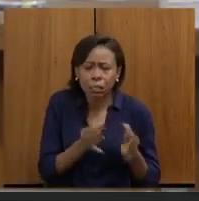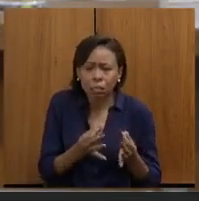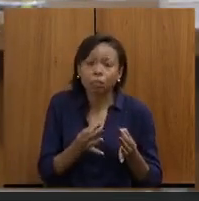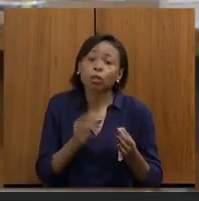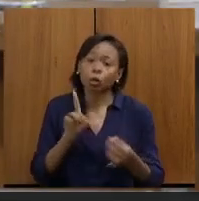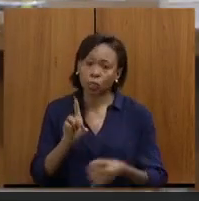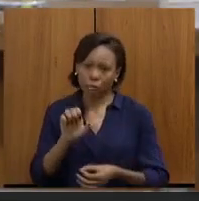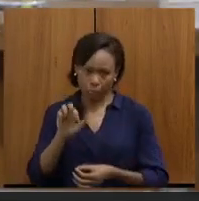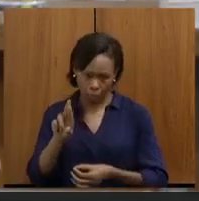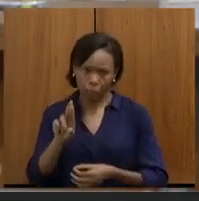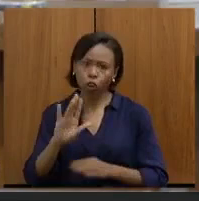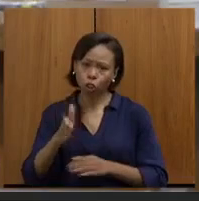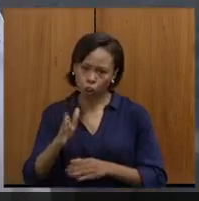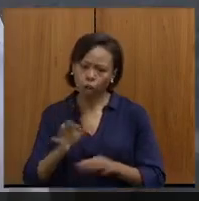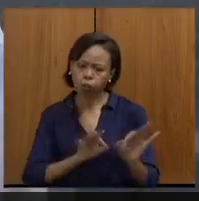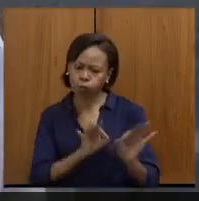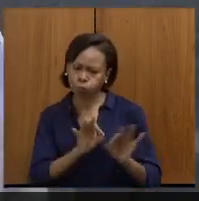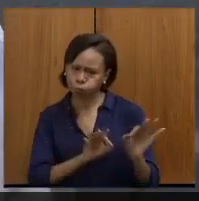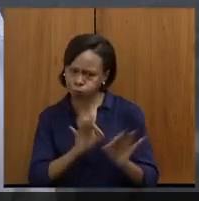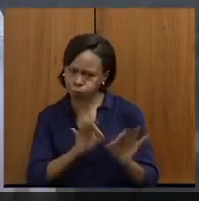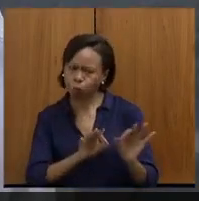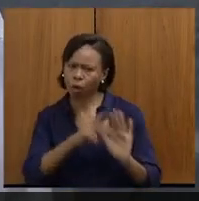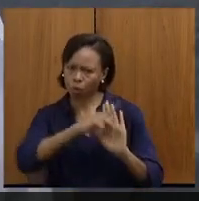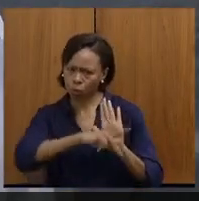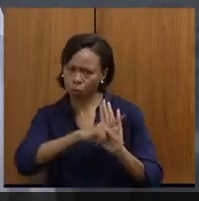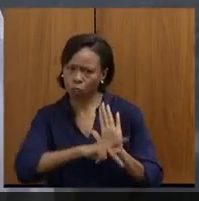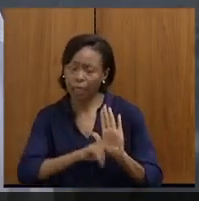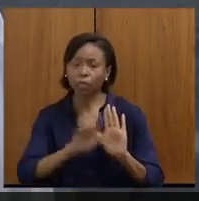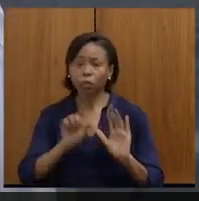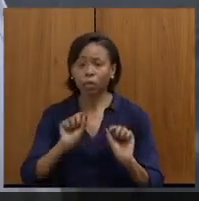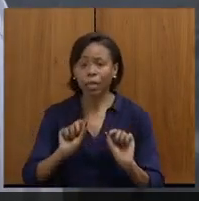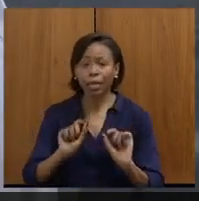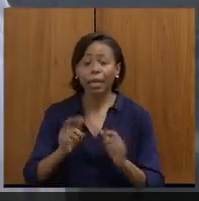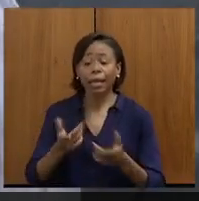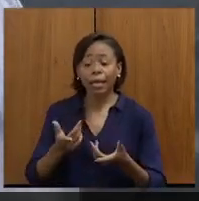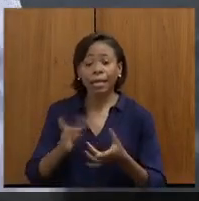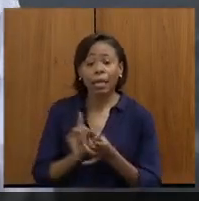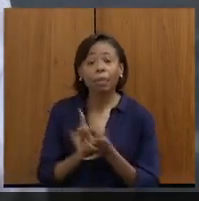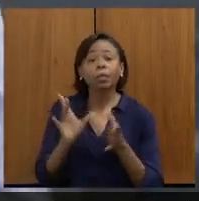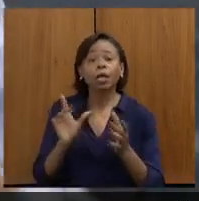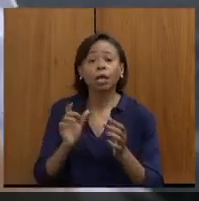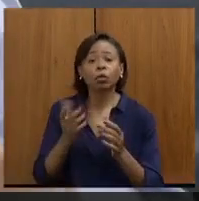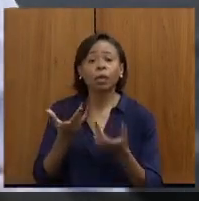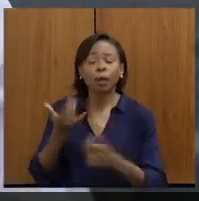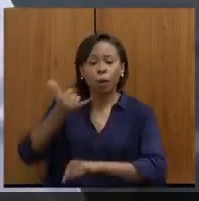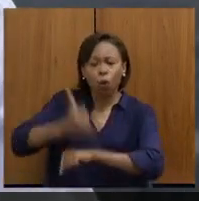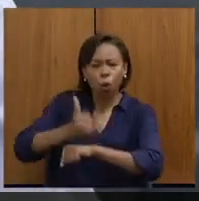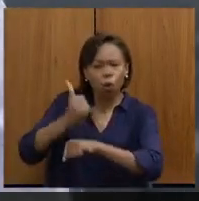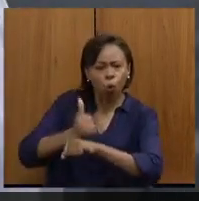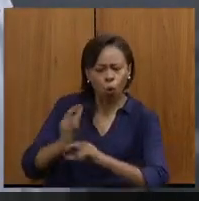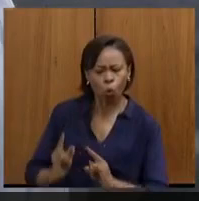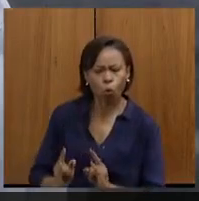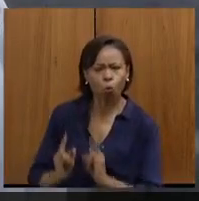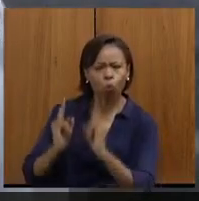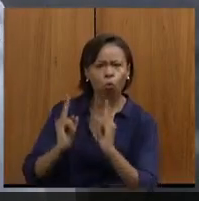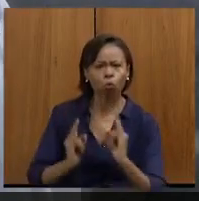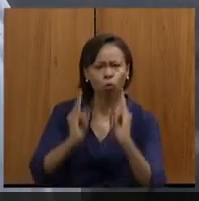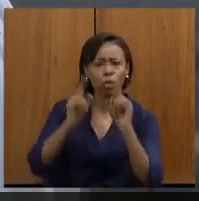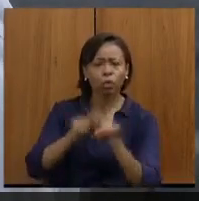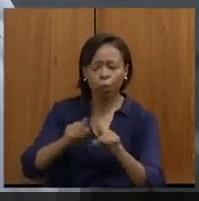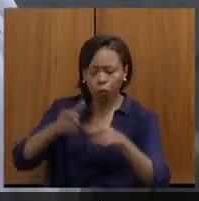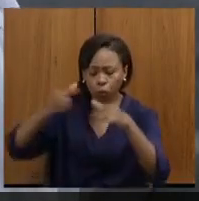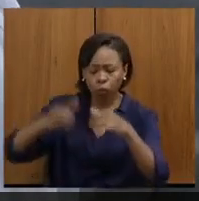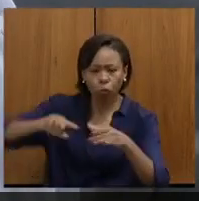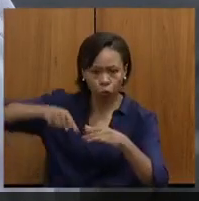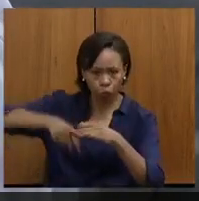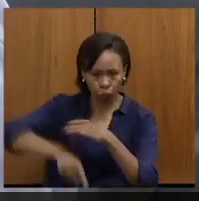projeto e está disponibilizando as vigas e os tubulões. Então, gente está catando isso pelo Estado para disponibilizar.